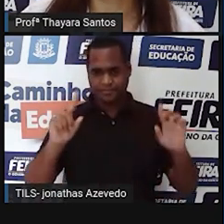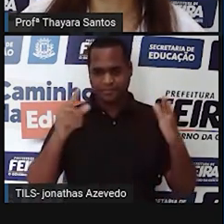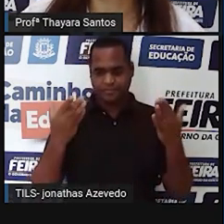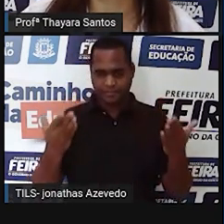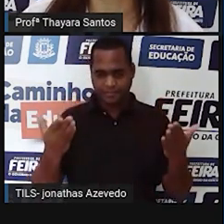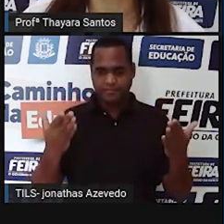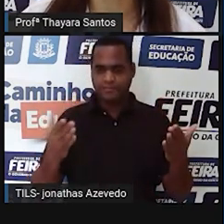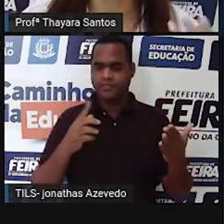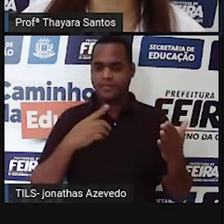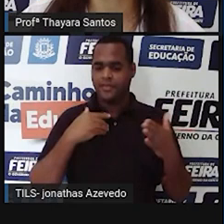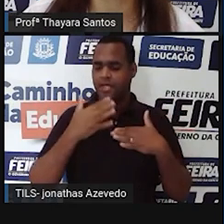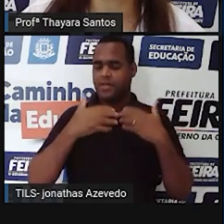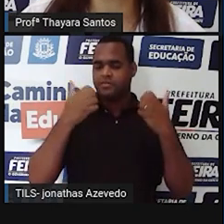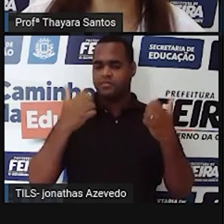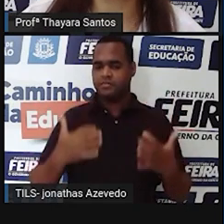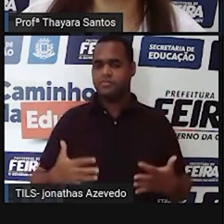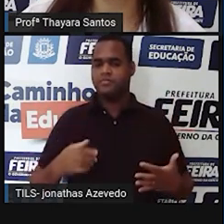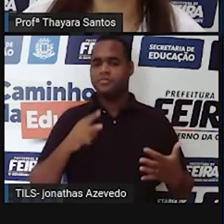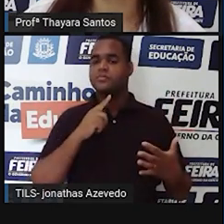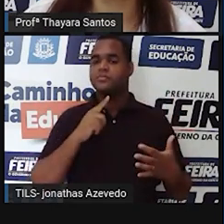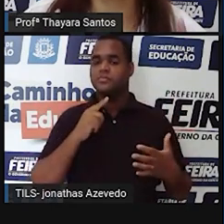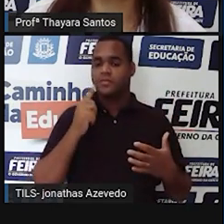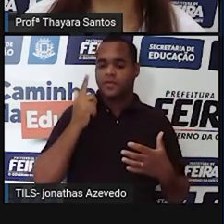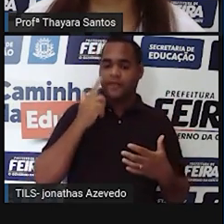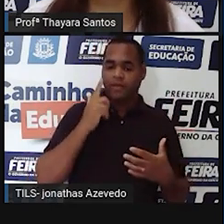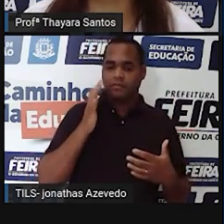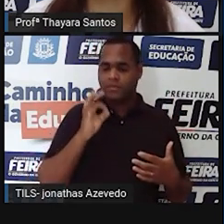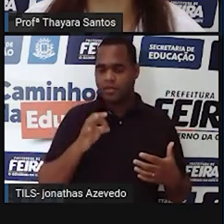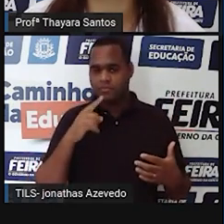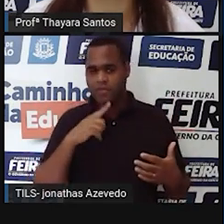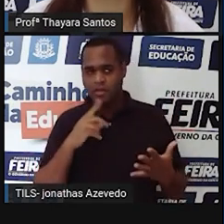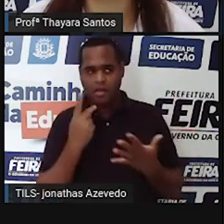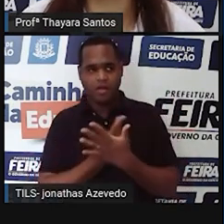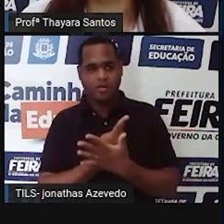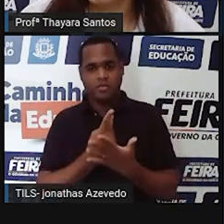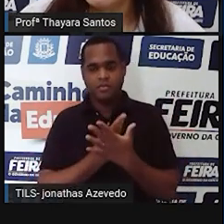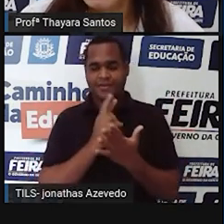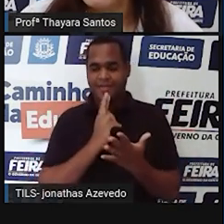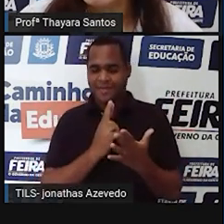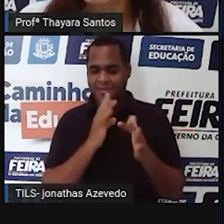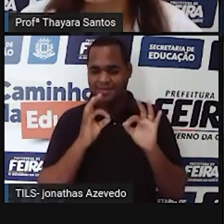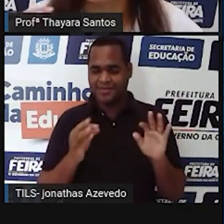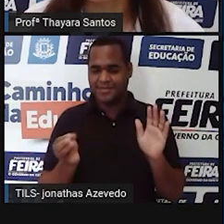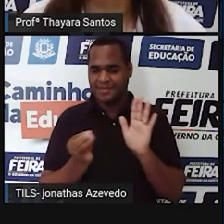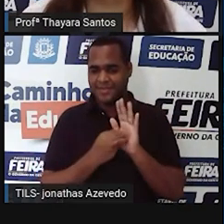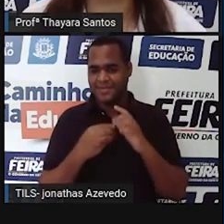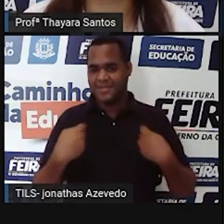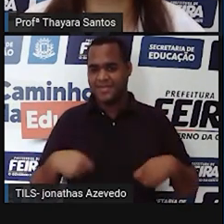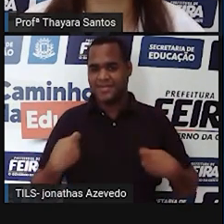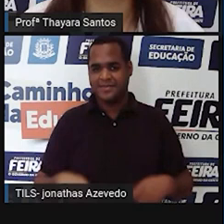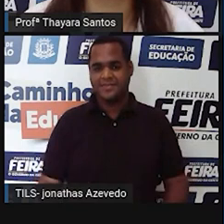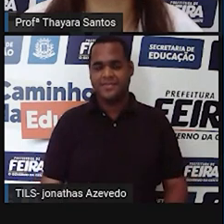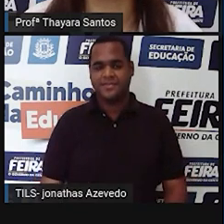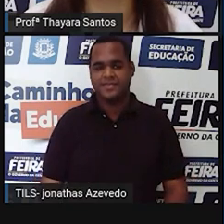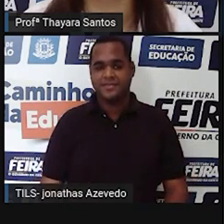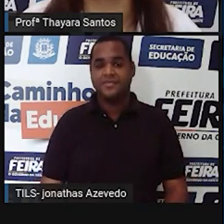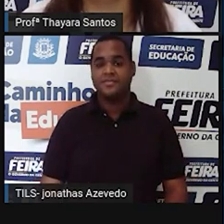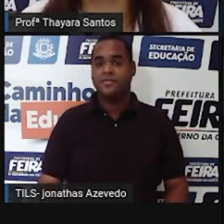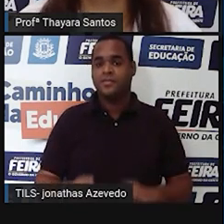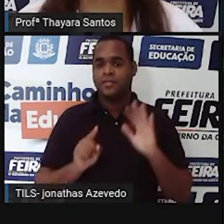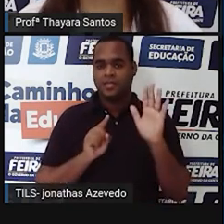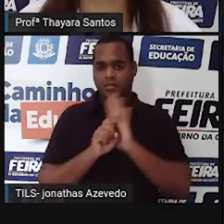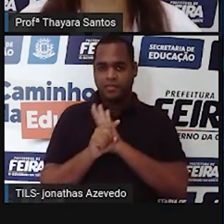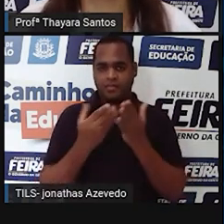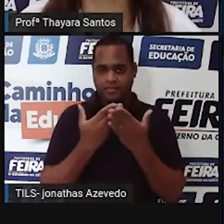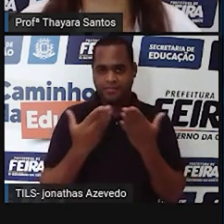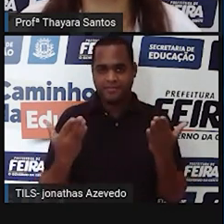logo em seguida, a gente inicia a correção. Então, anotem as respostas de vocês aí. Vamos para a primeira pergunta.